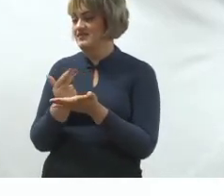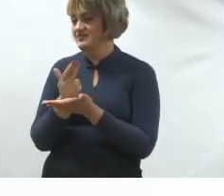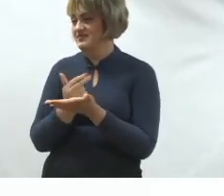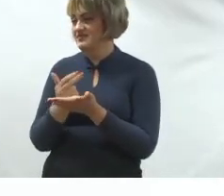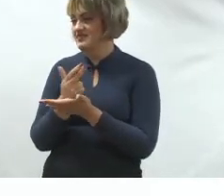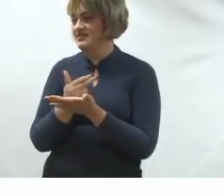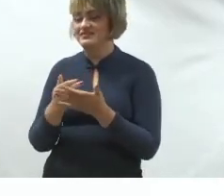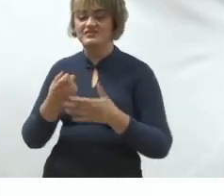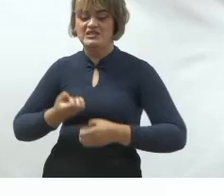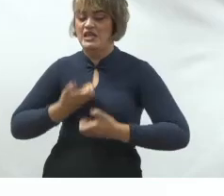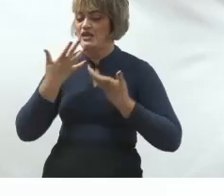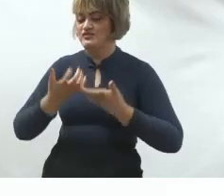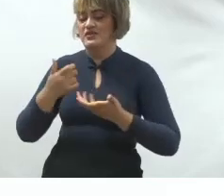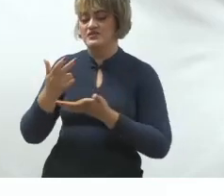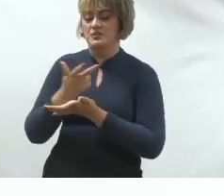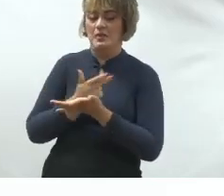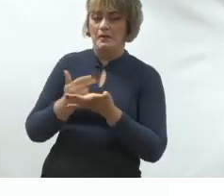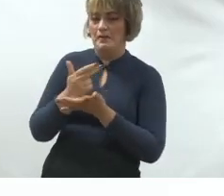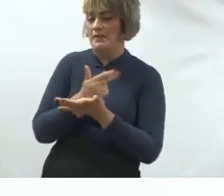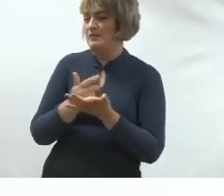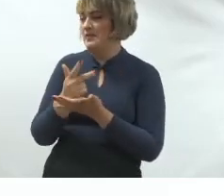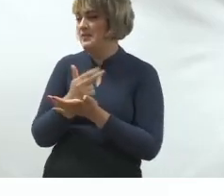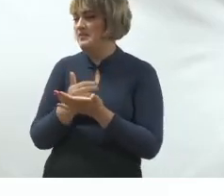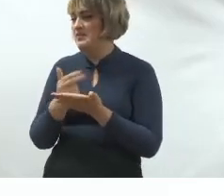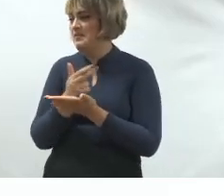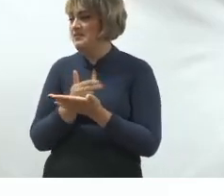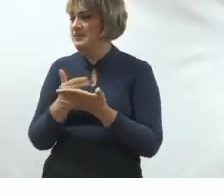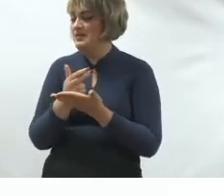você liberar as suas artes, ó.